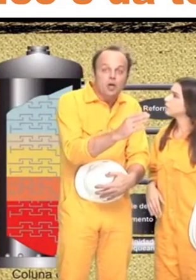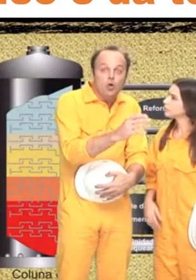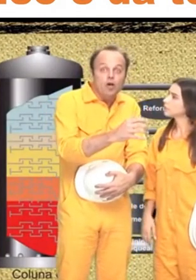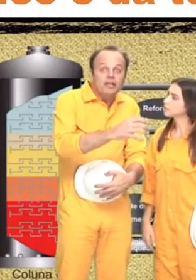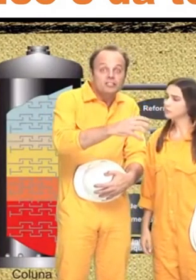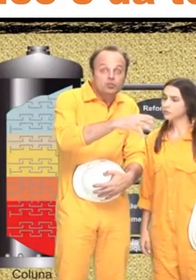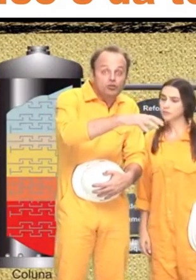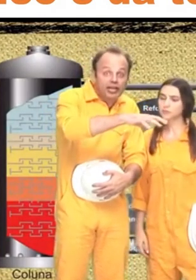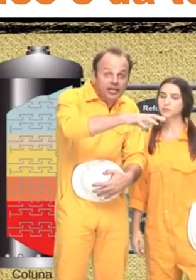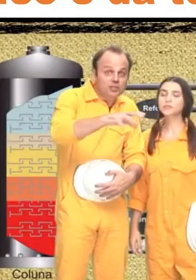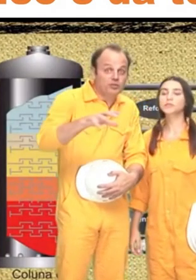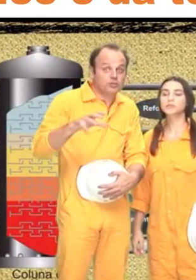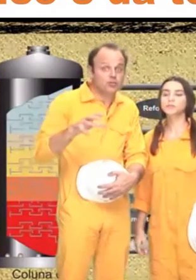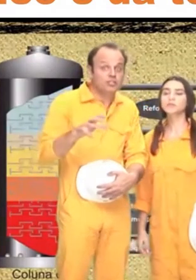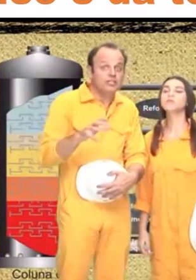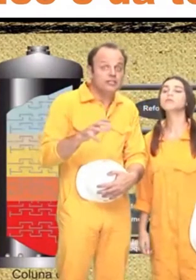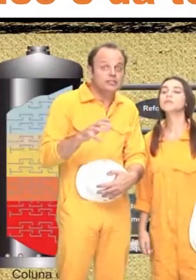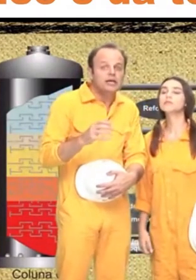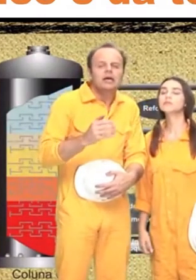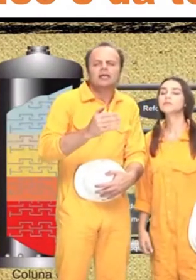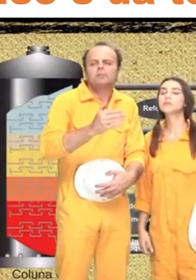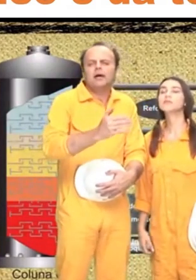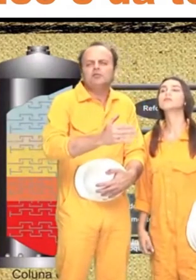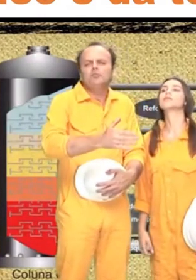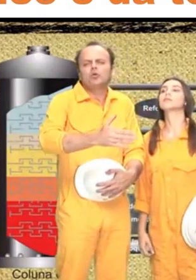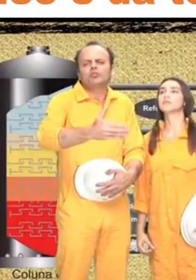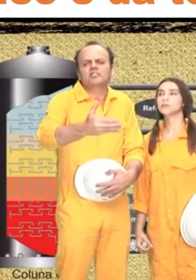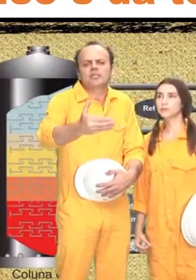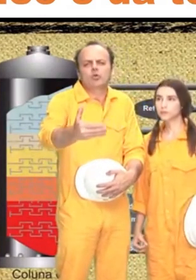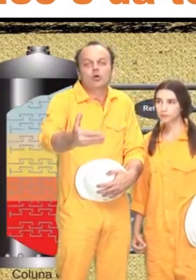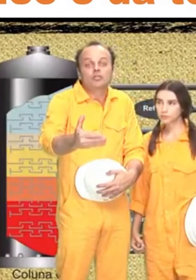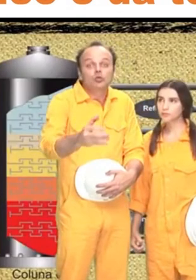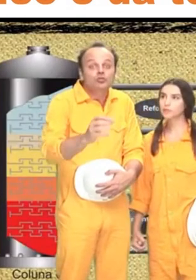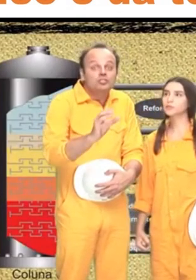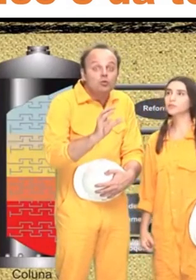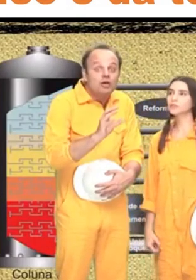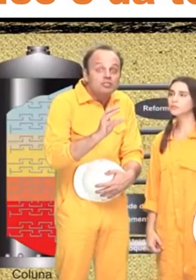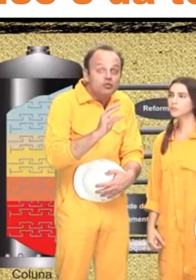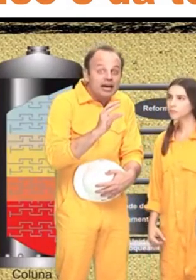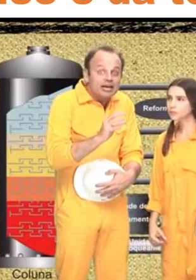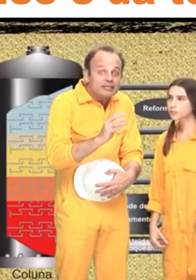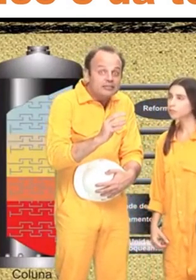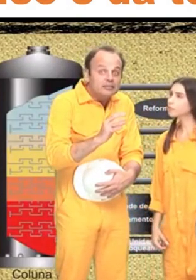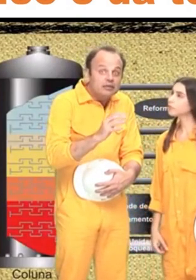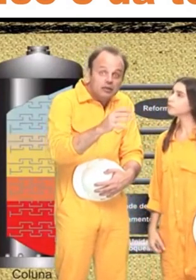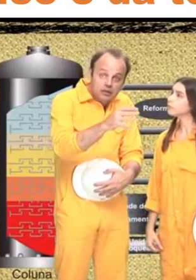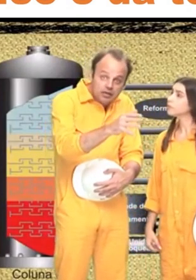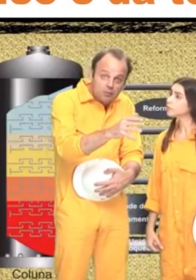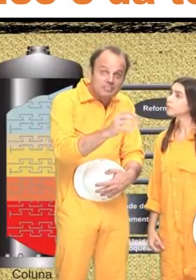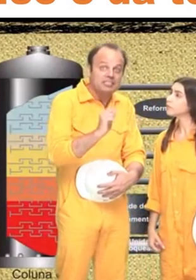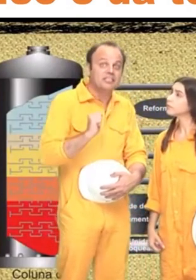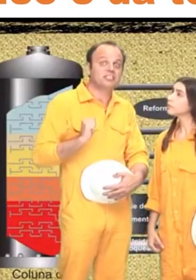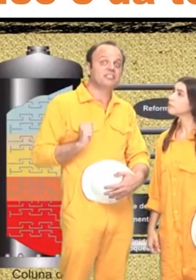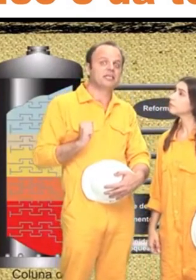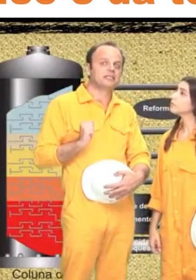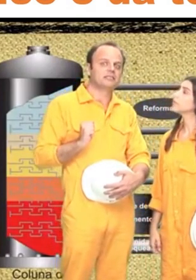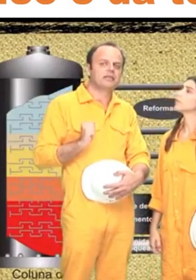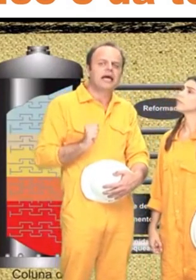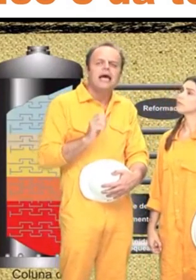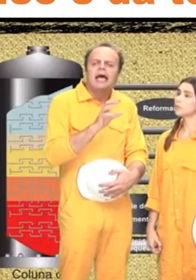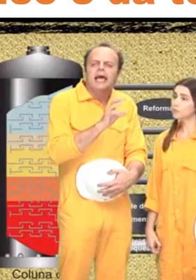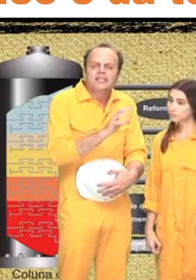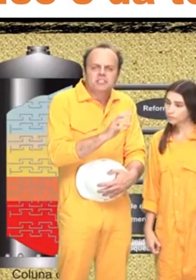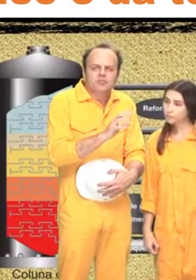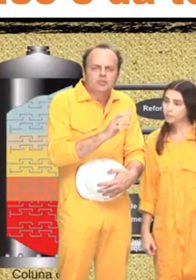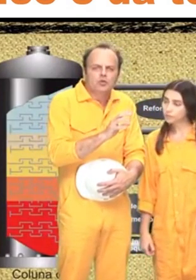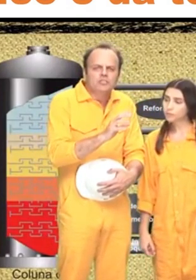placas recolhem as diferentes frações líquidas que passam por condensadores onde são resfriadas e armazenadas em tanques.